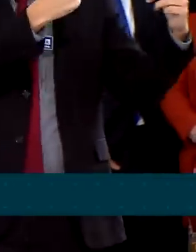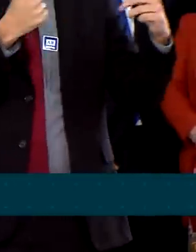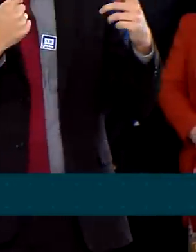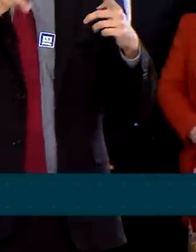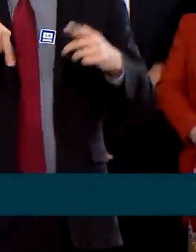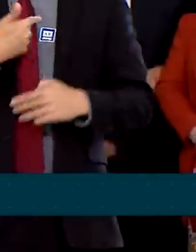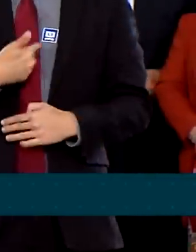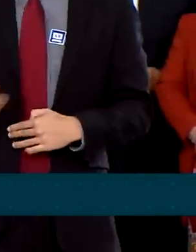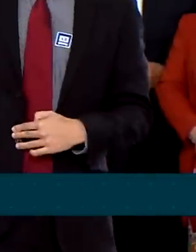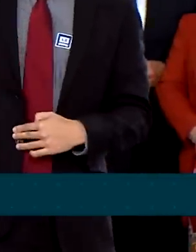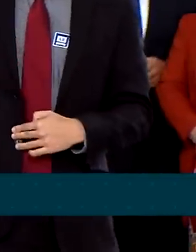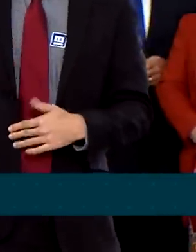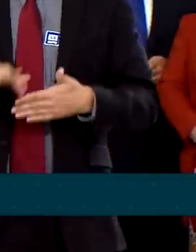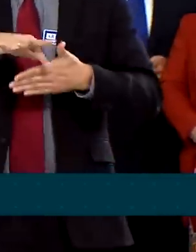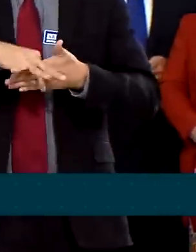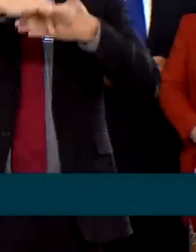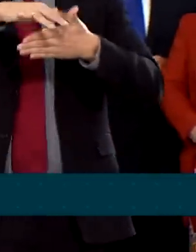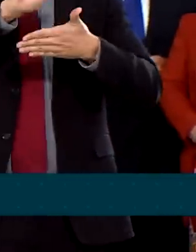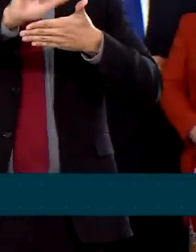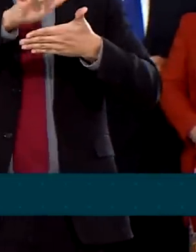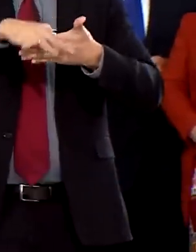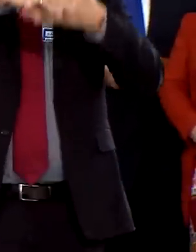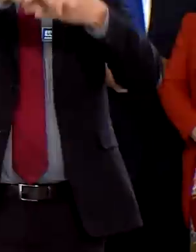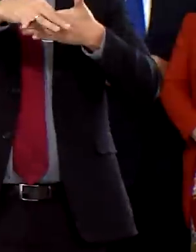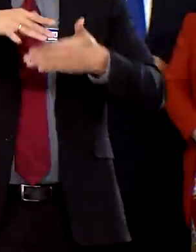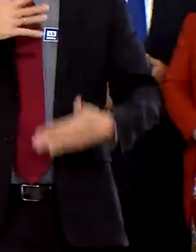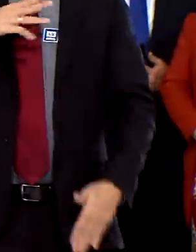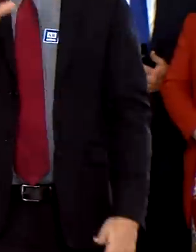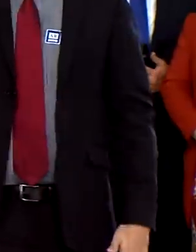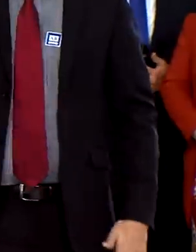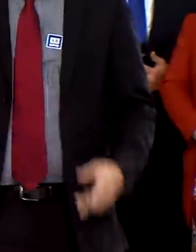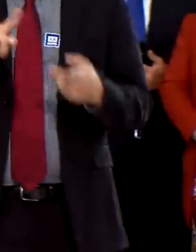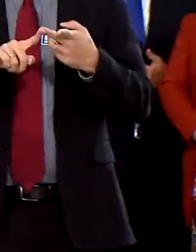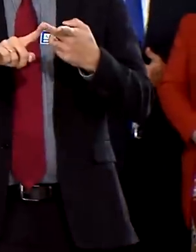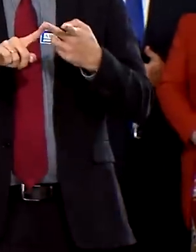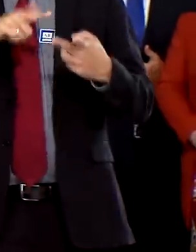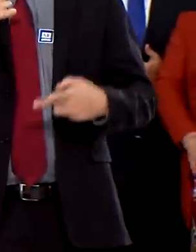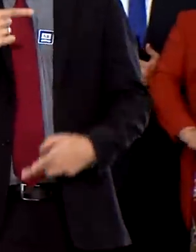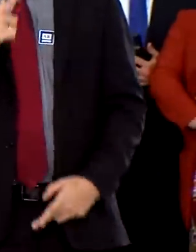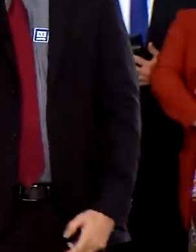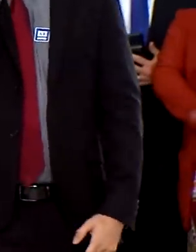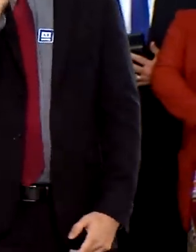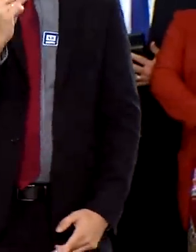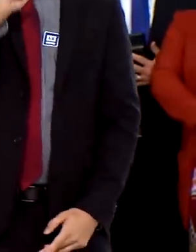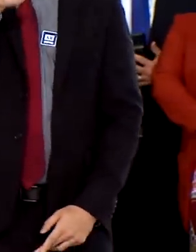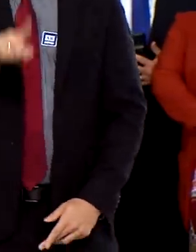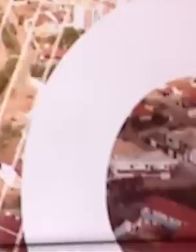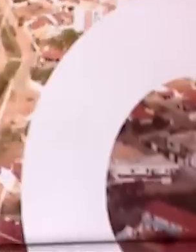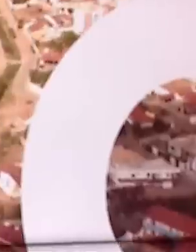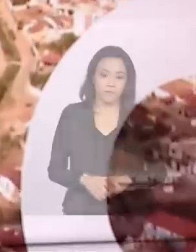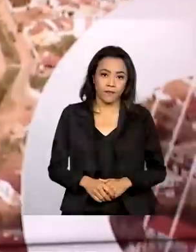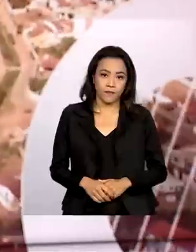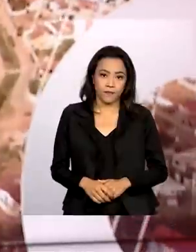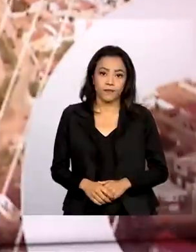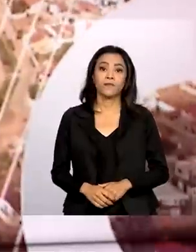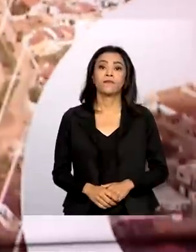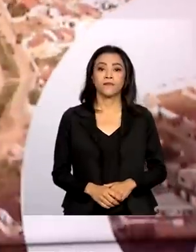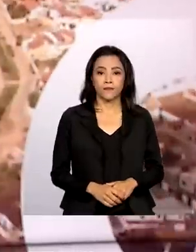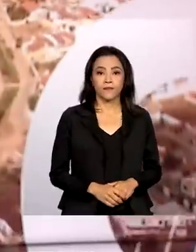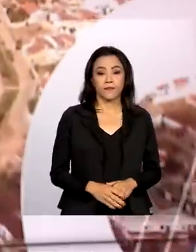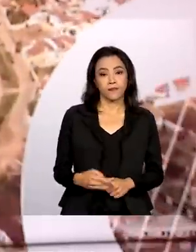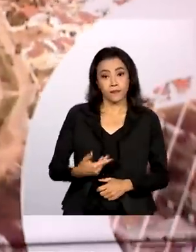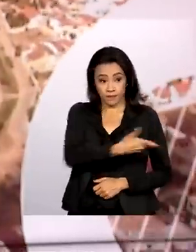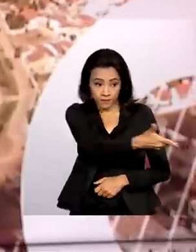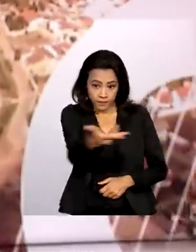Esse governo, liderado pelo presidente Lula e pelo vice-presidente Alckmin, é o governo do diálogo. Os